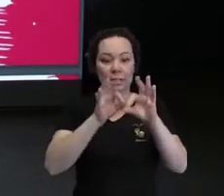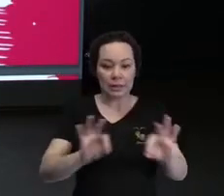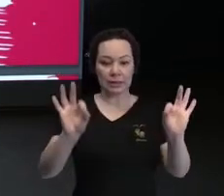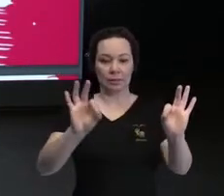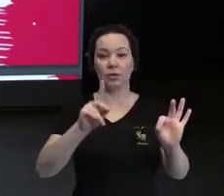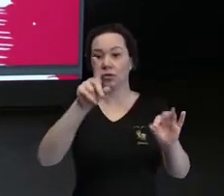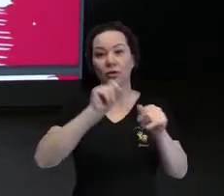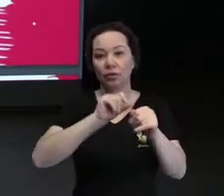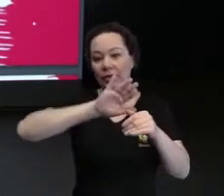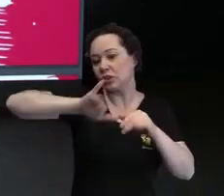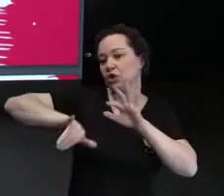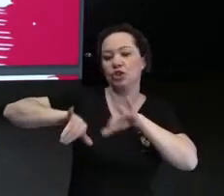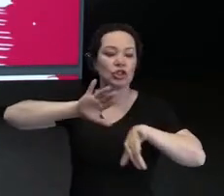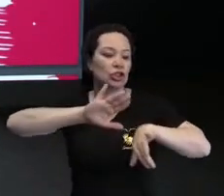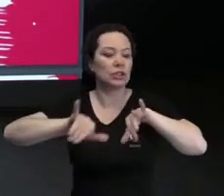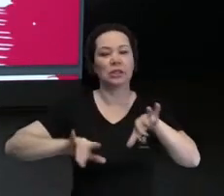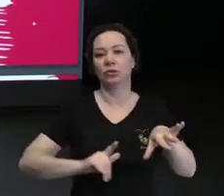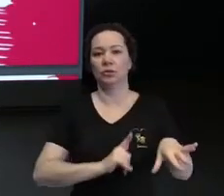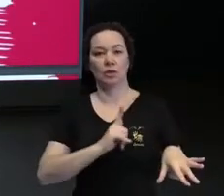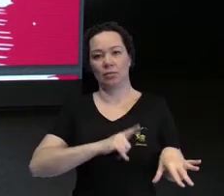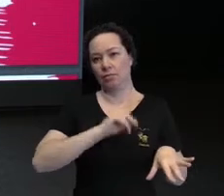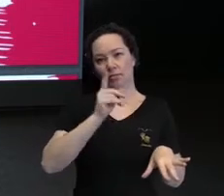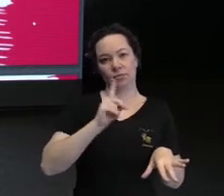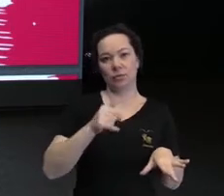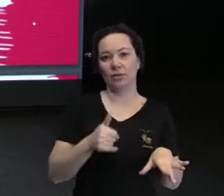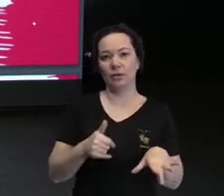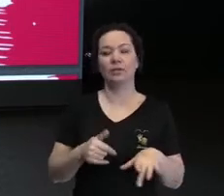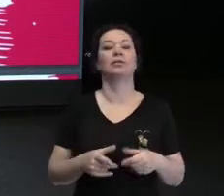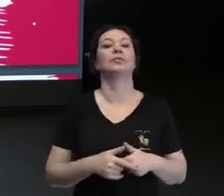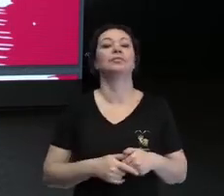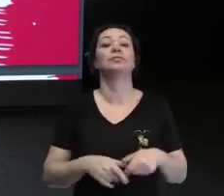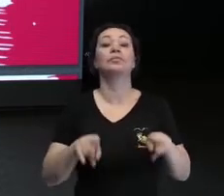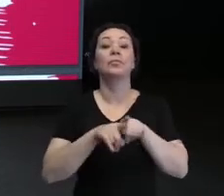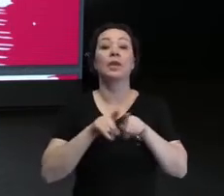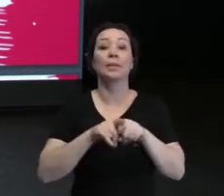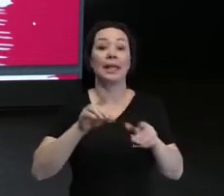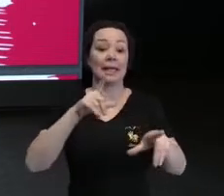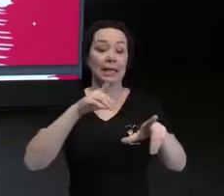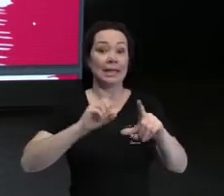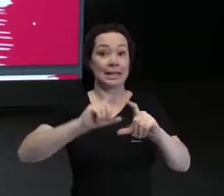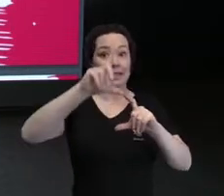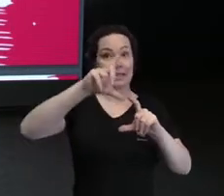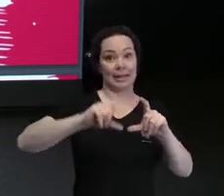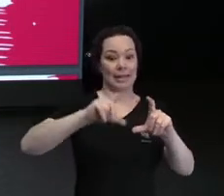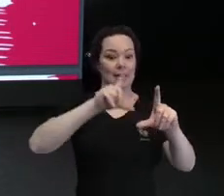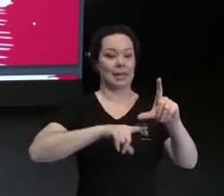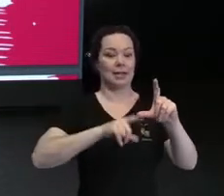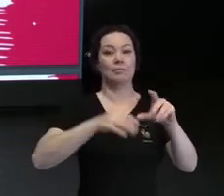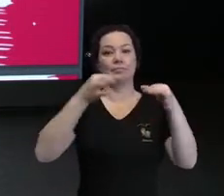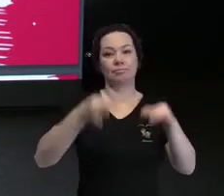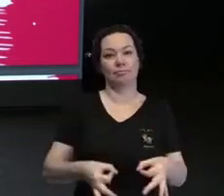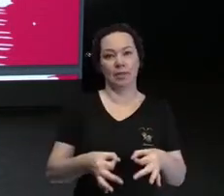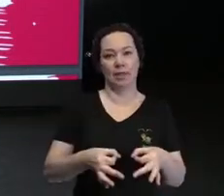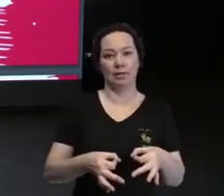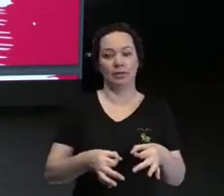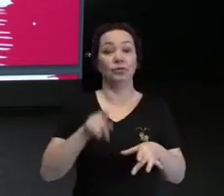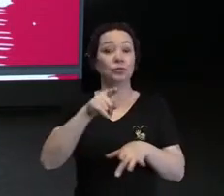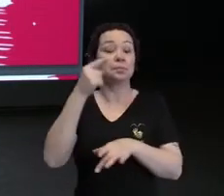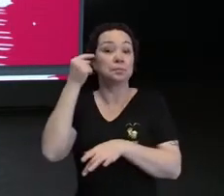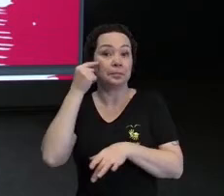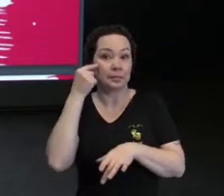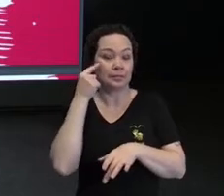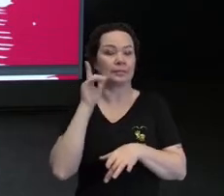está excluindo a gramática, a questão das fontes, dos tamanhos adequados. Então, assim, parece